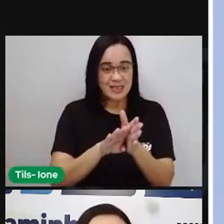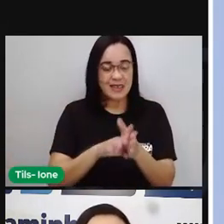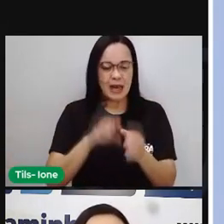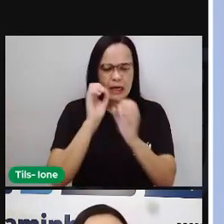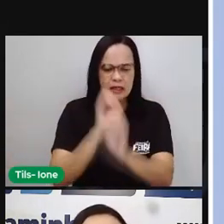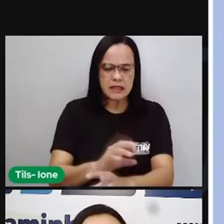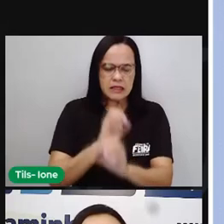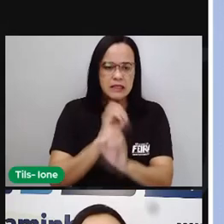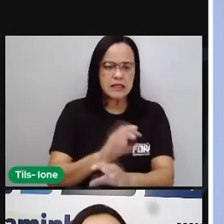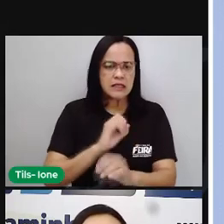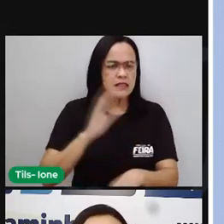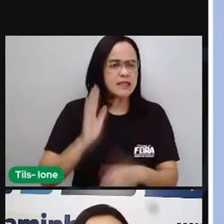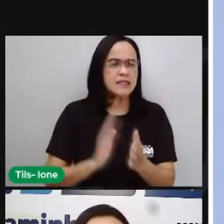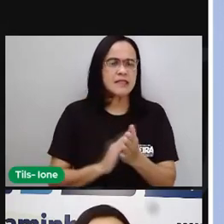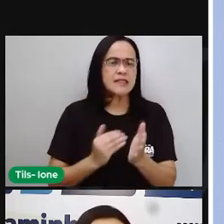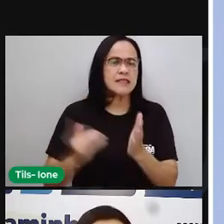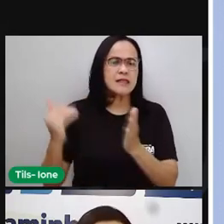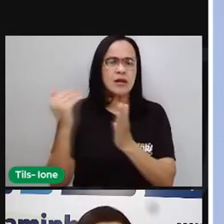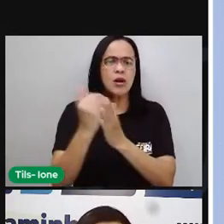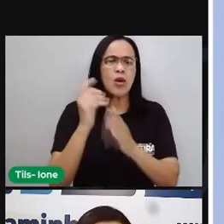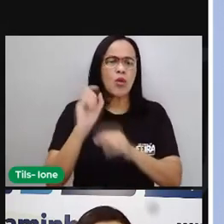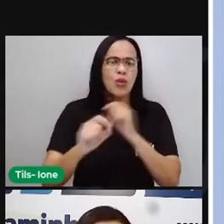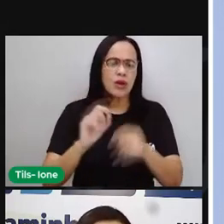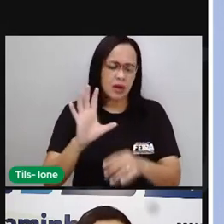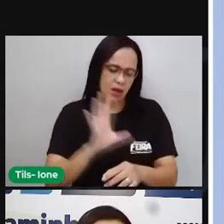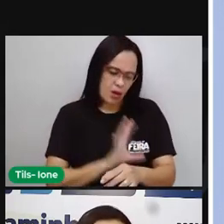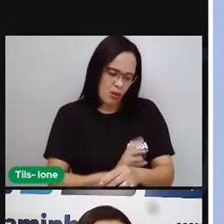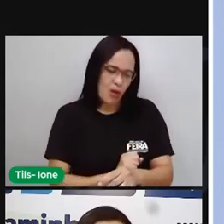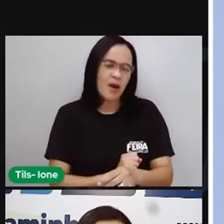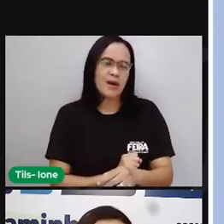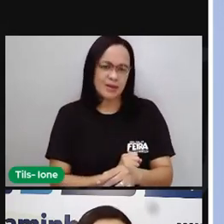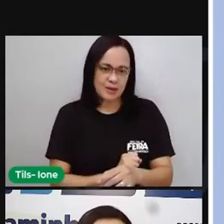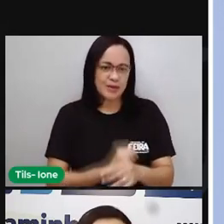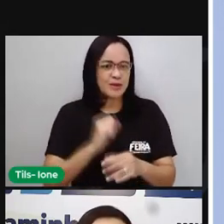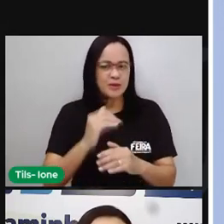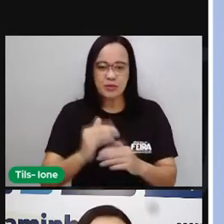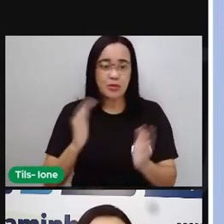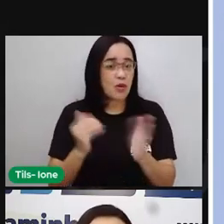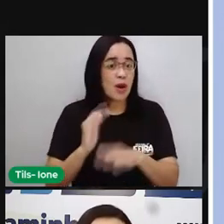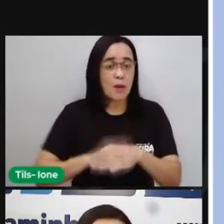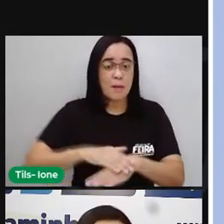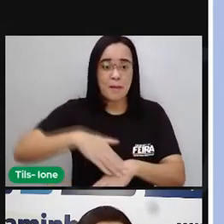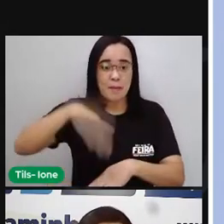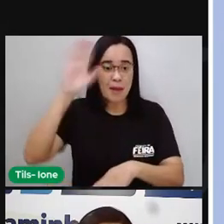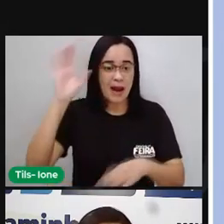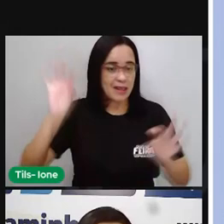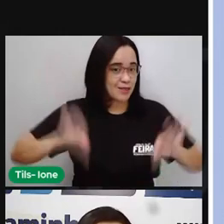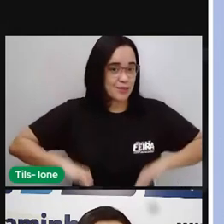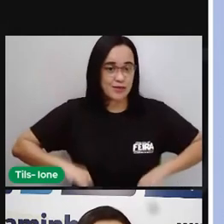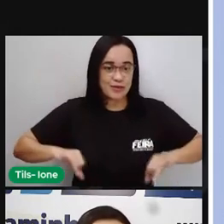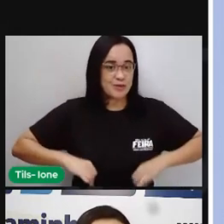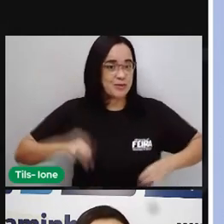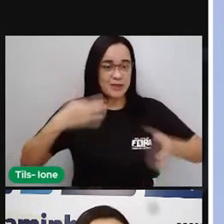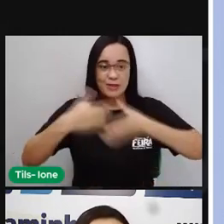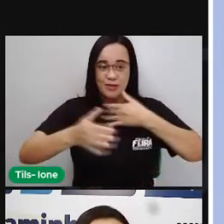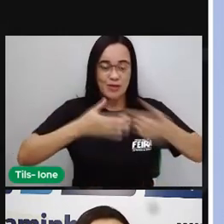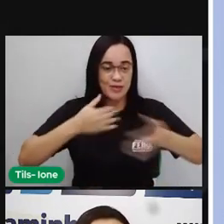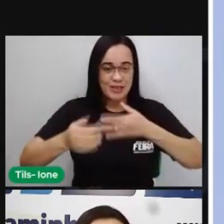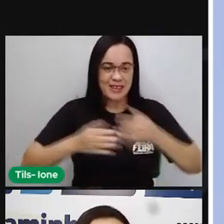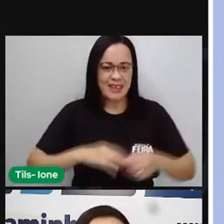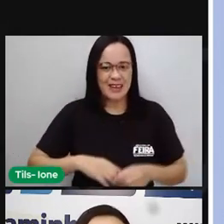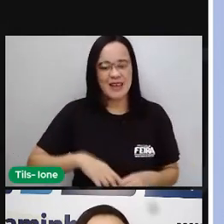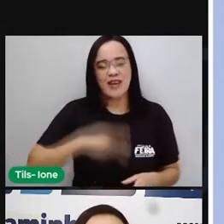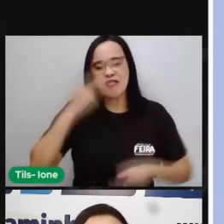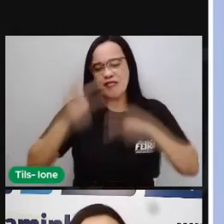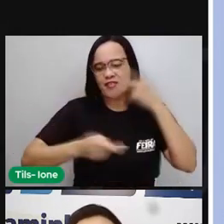é que o amor supera qualquer tormento. Falo e repito pra quem quiser. Minha avó